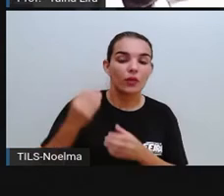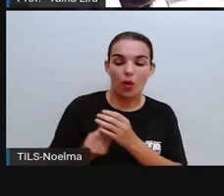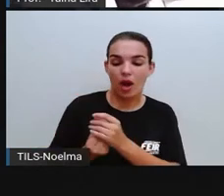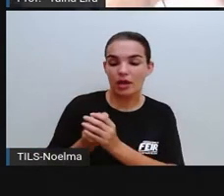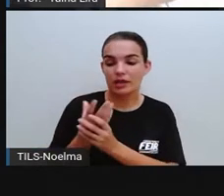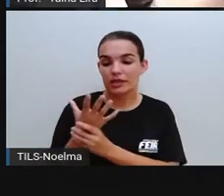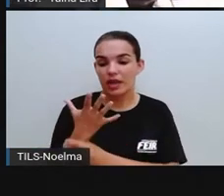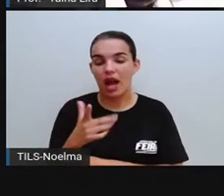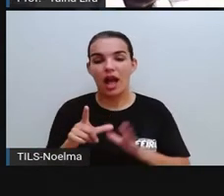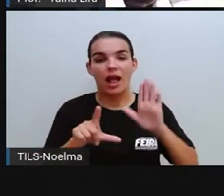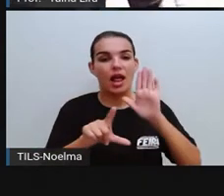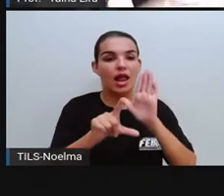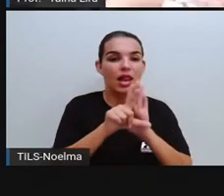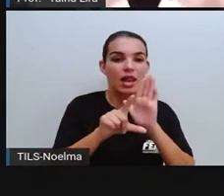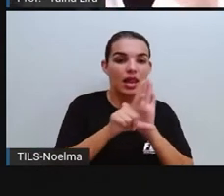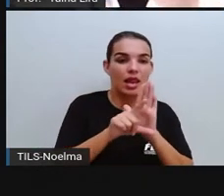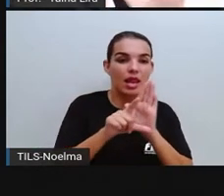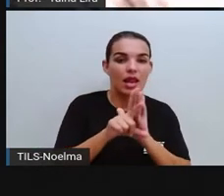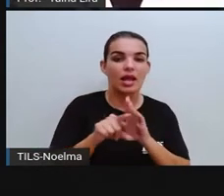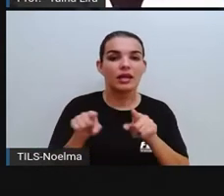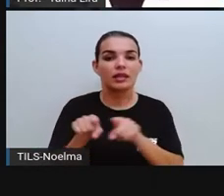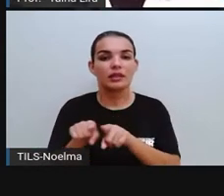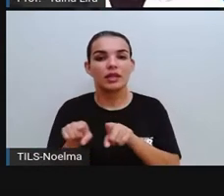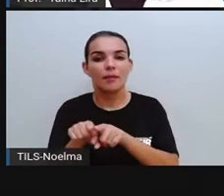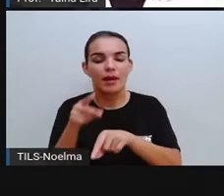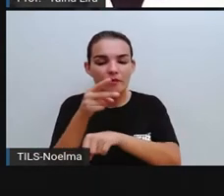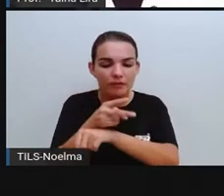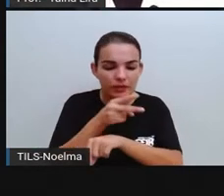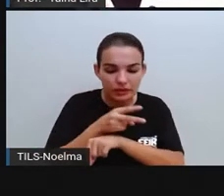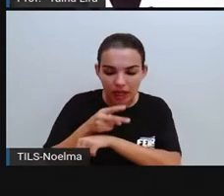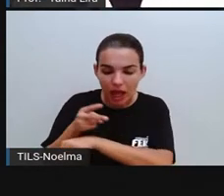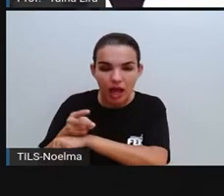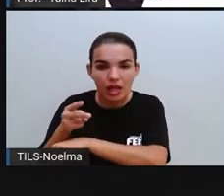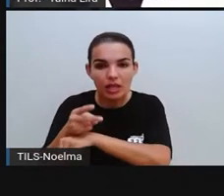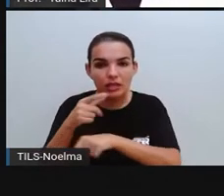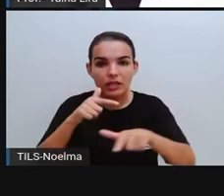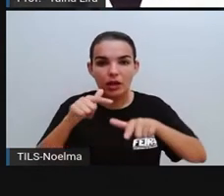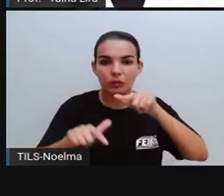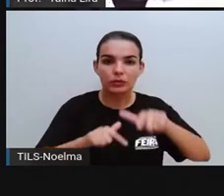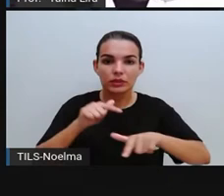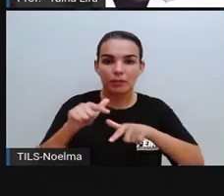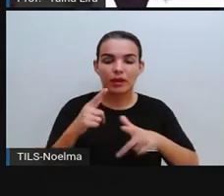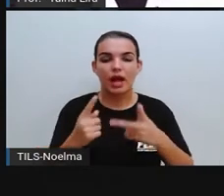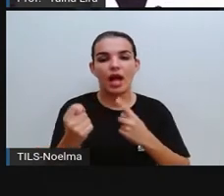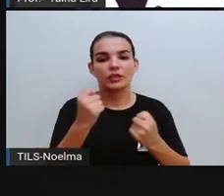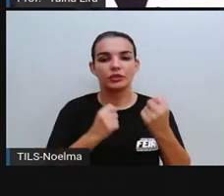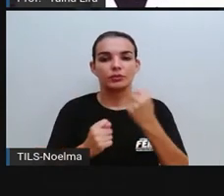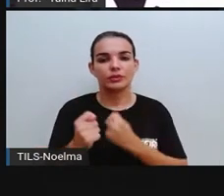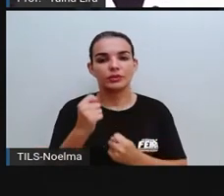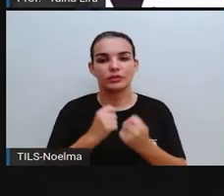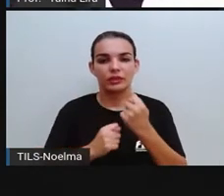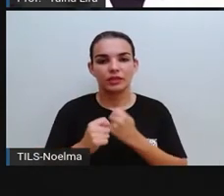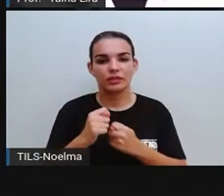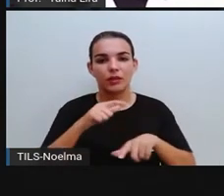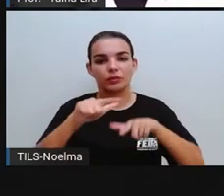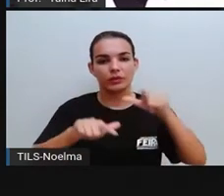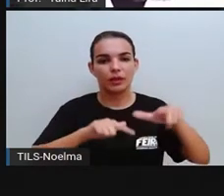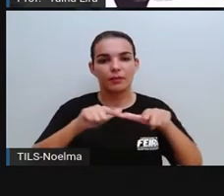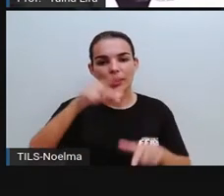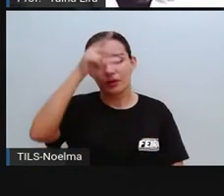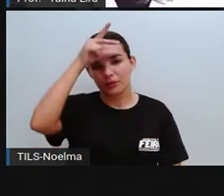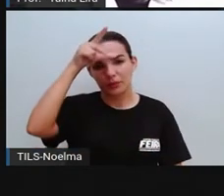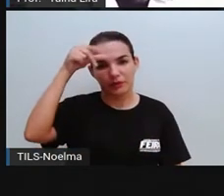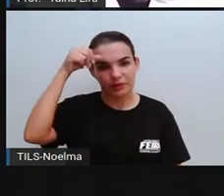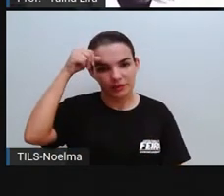Criar, aprovar as leis e ele também fiscaliza o trabalho da administração, o trabalho do prefeito, tá?